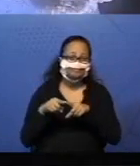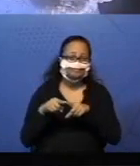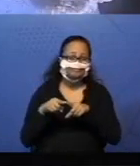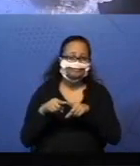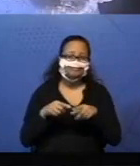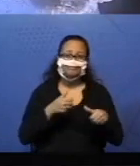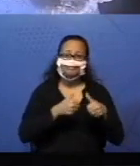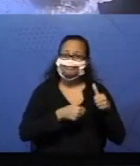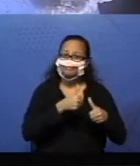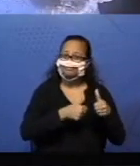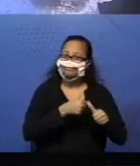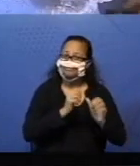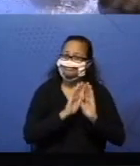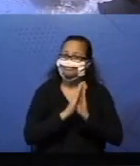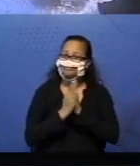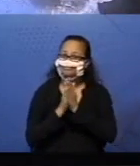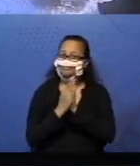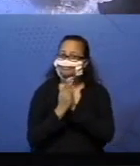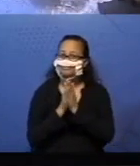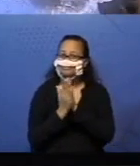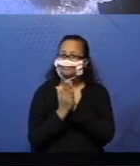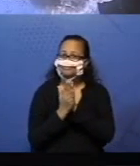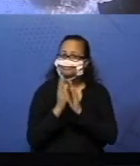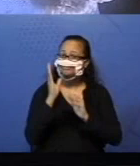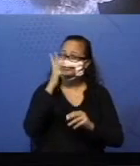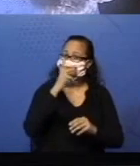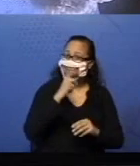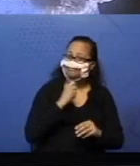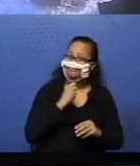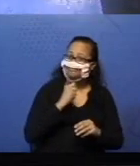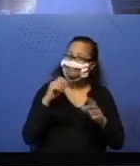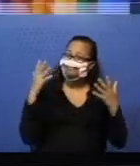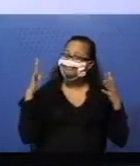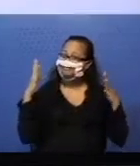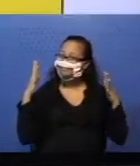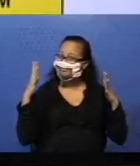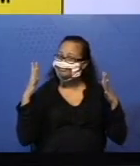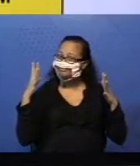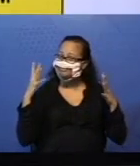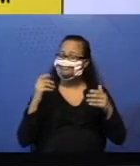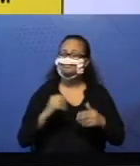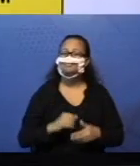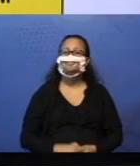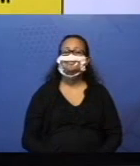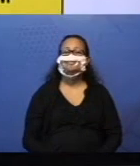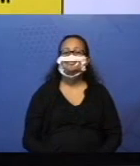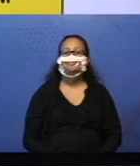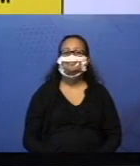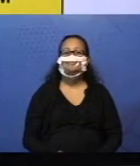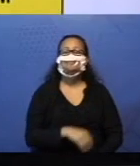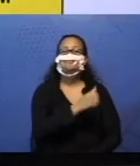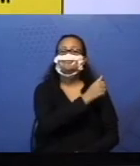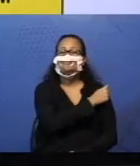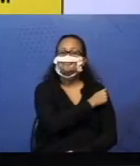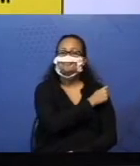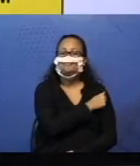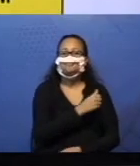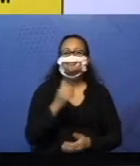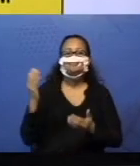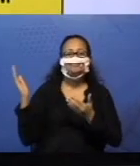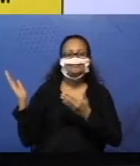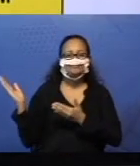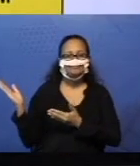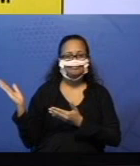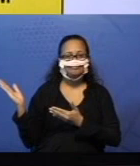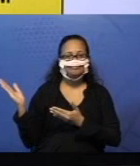as bonecas dela. Coisa mais linda. Parabéns, Alice. A aluna Sofia Helena